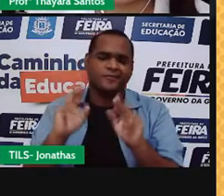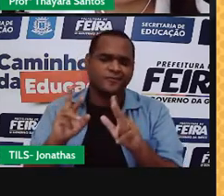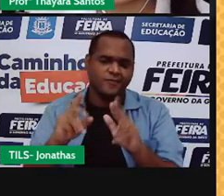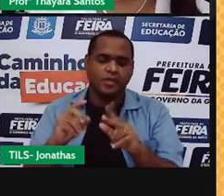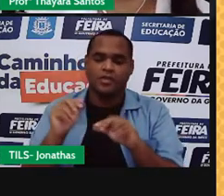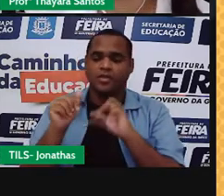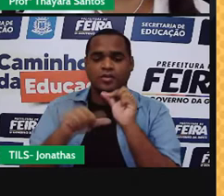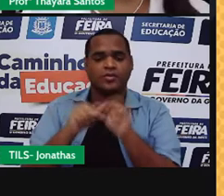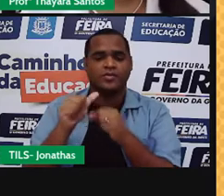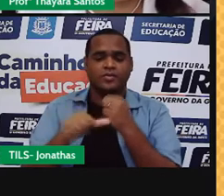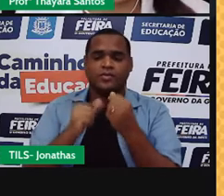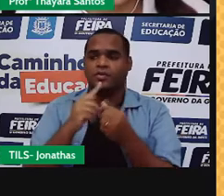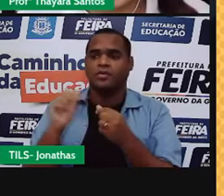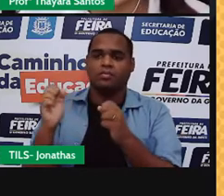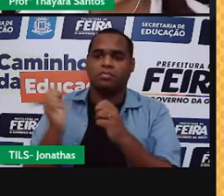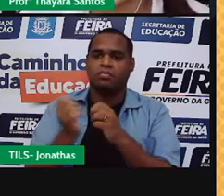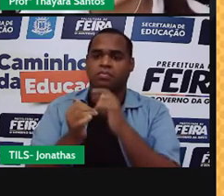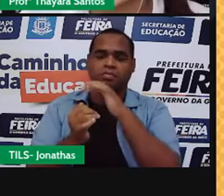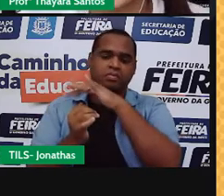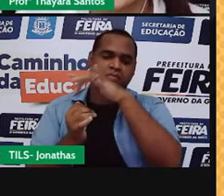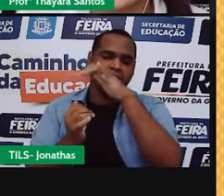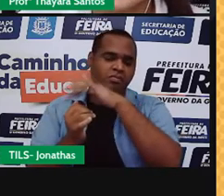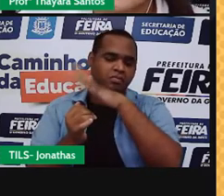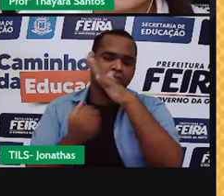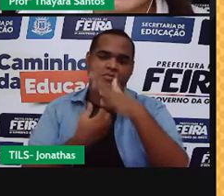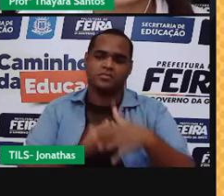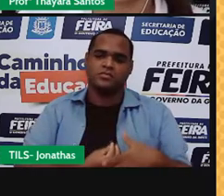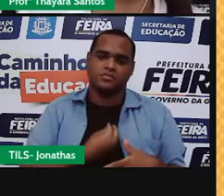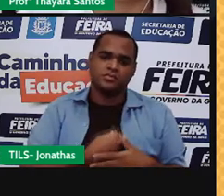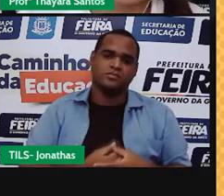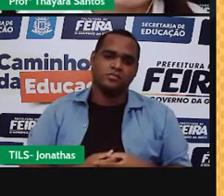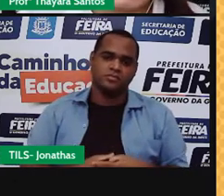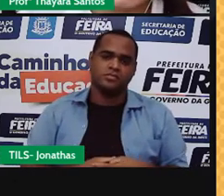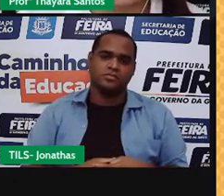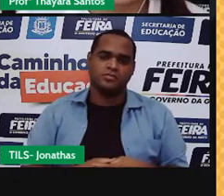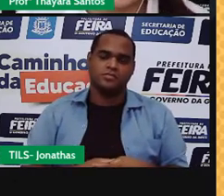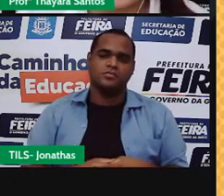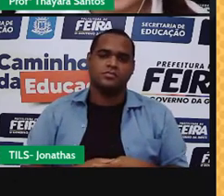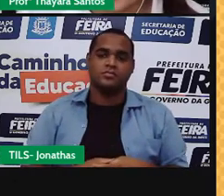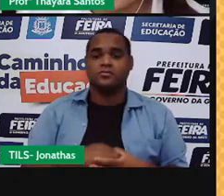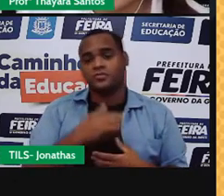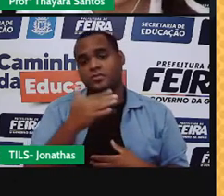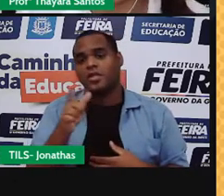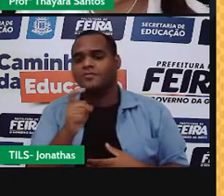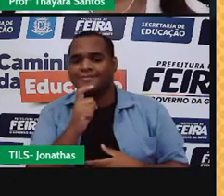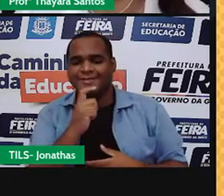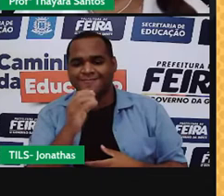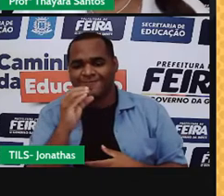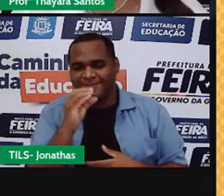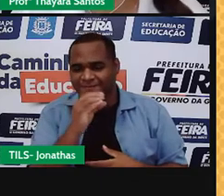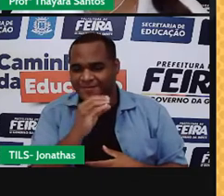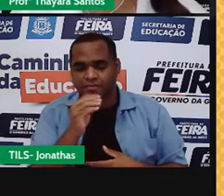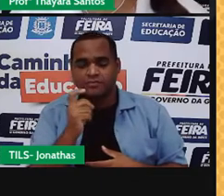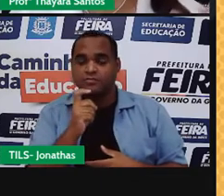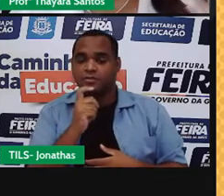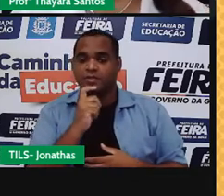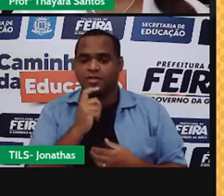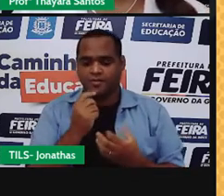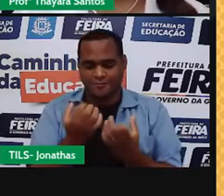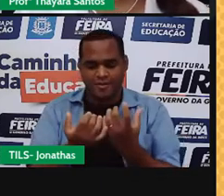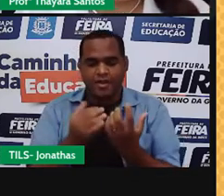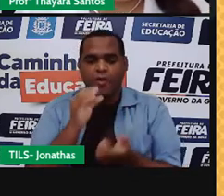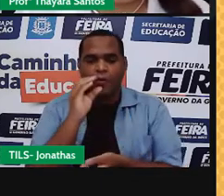Foi isso que aconteceu. Então, esse é um exemplo clássico de sublimação. Mas também tem o gelo seco, que é utilizado em muitas festas.